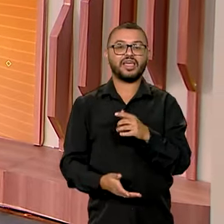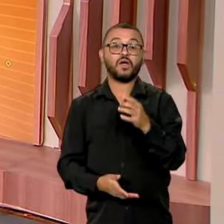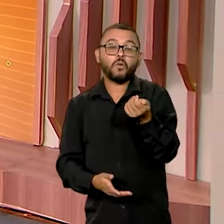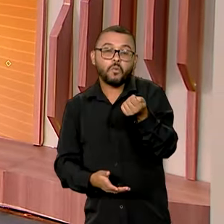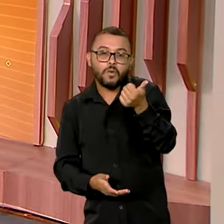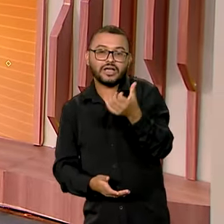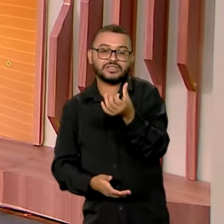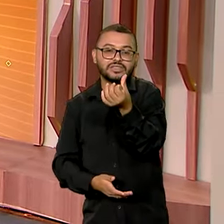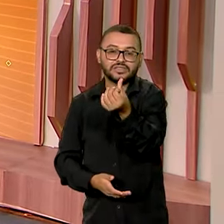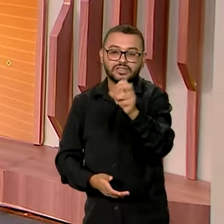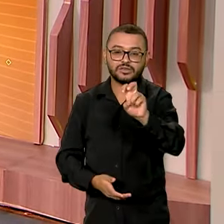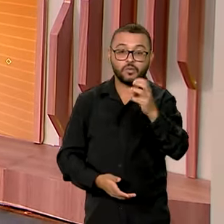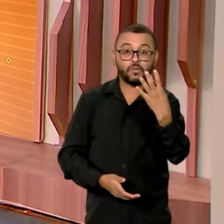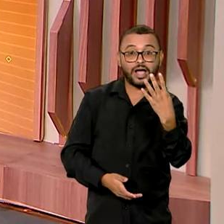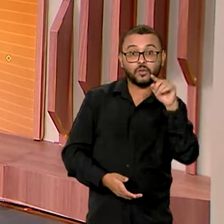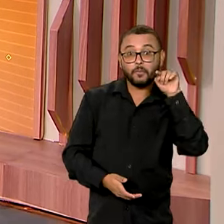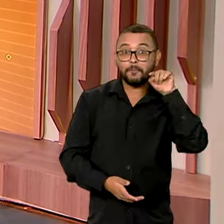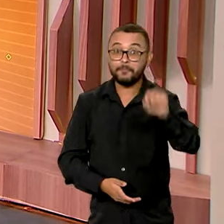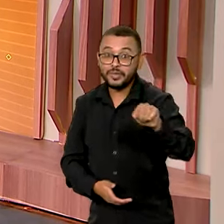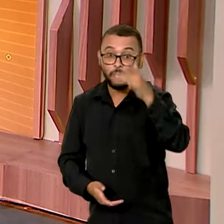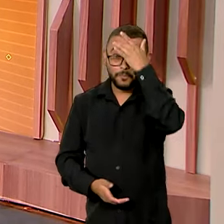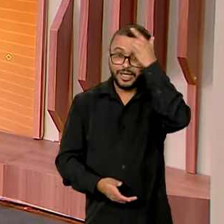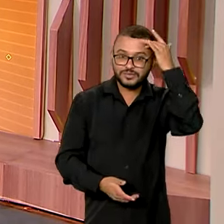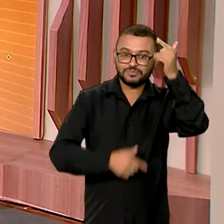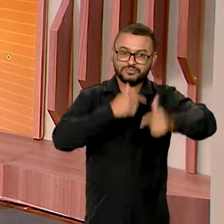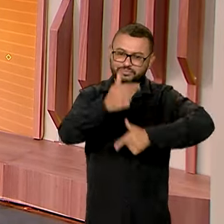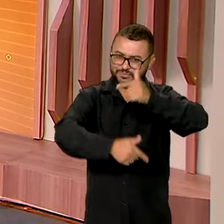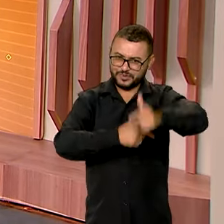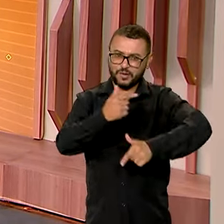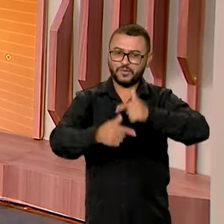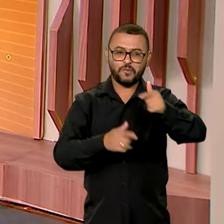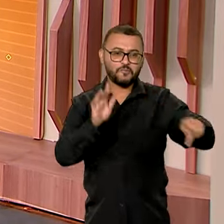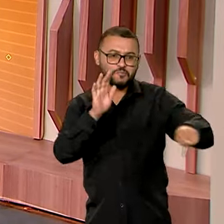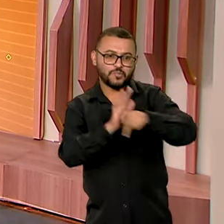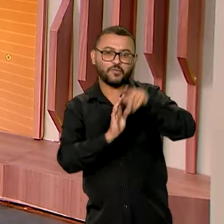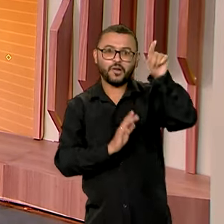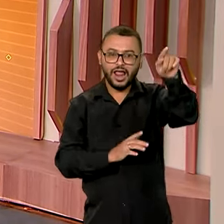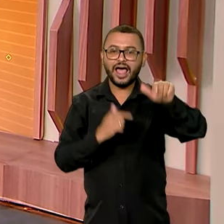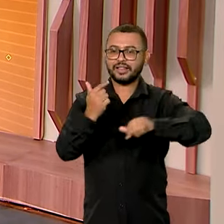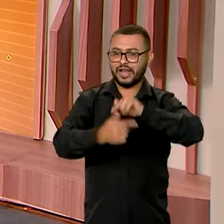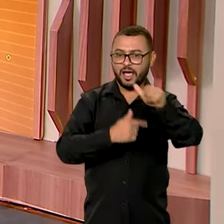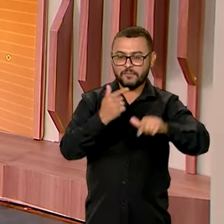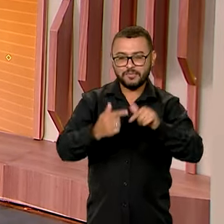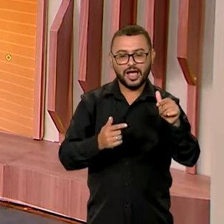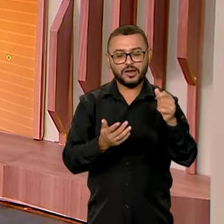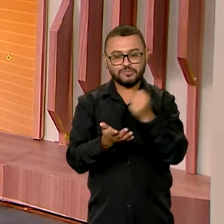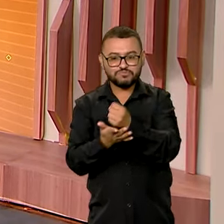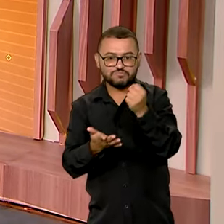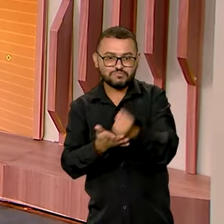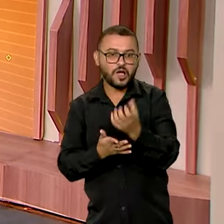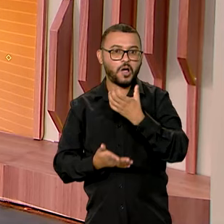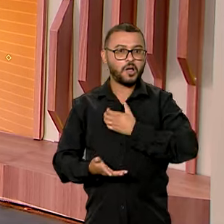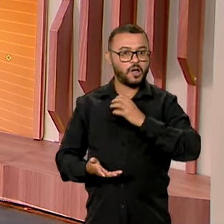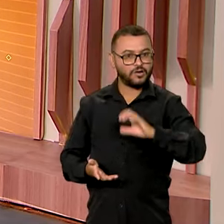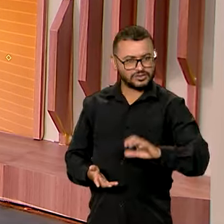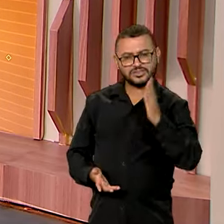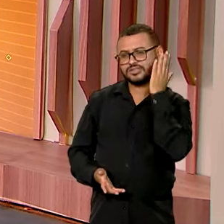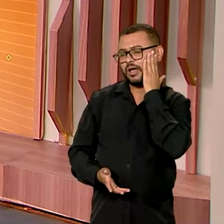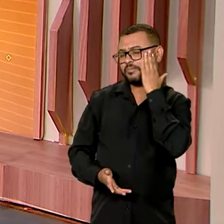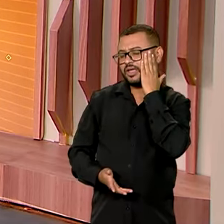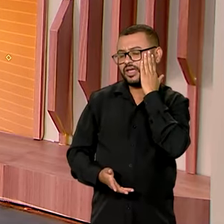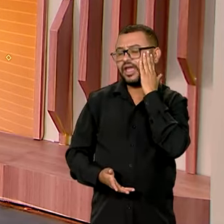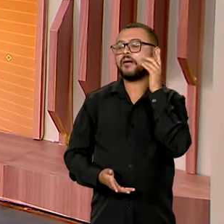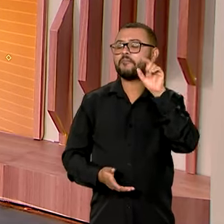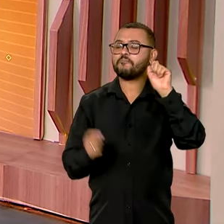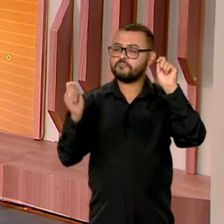quase 654 mil trabalhadores nessa situação de emprego formal em Salvador. E você sabe